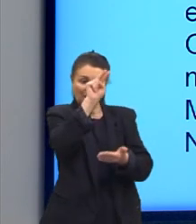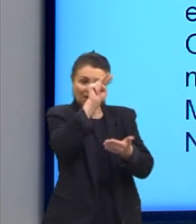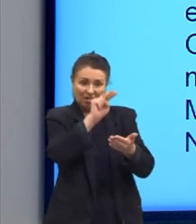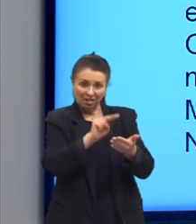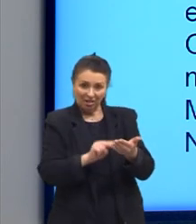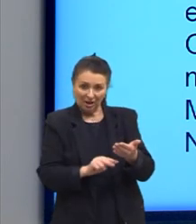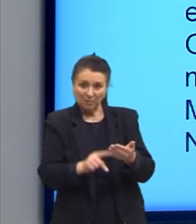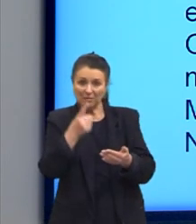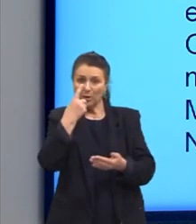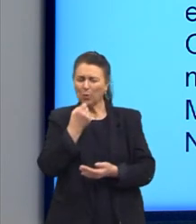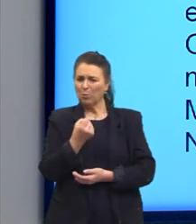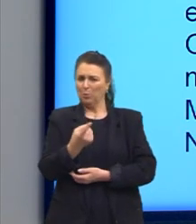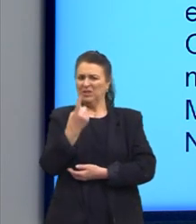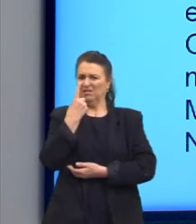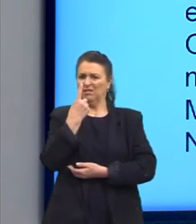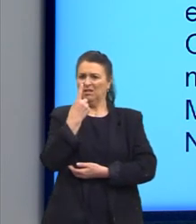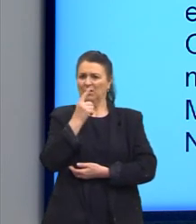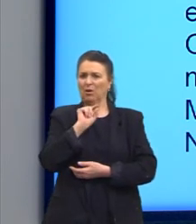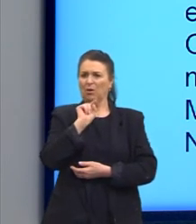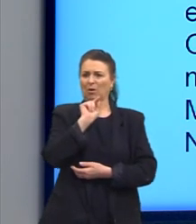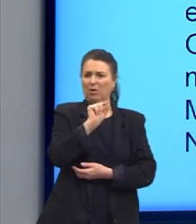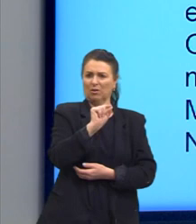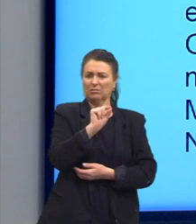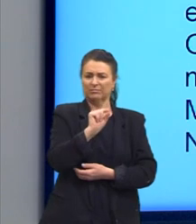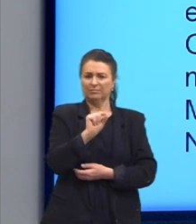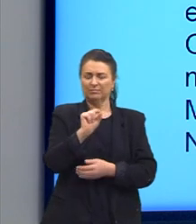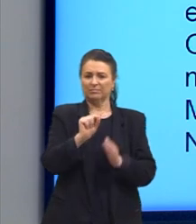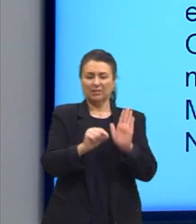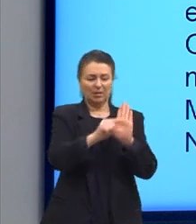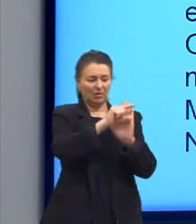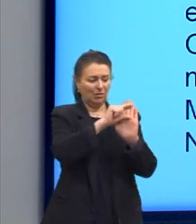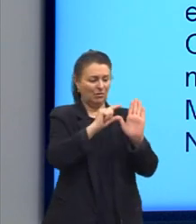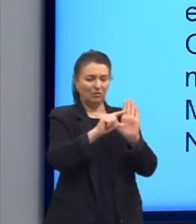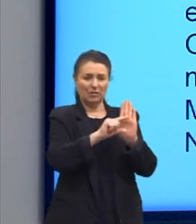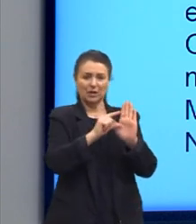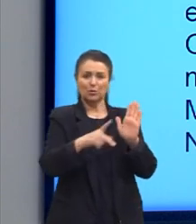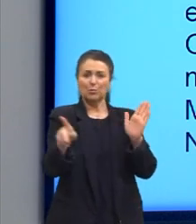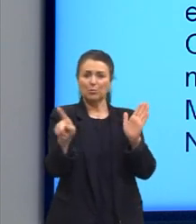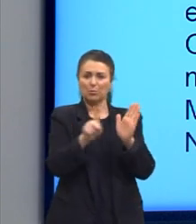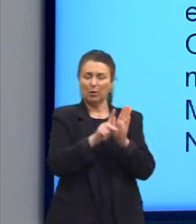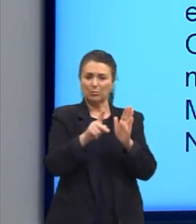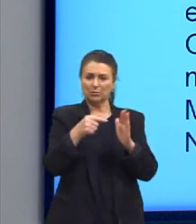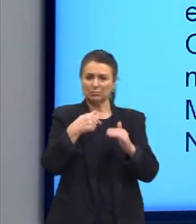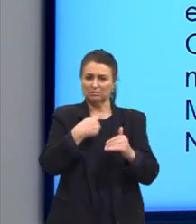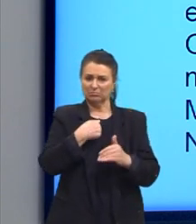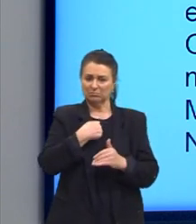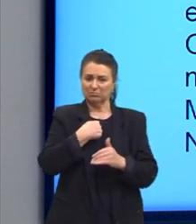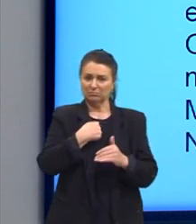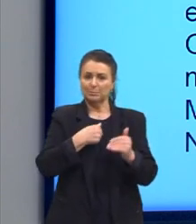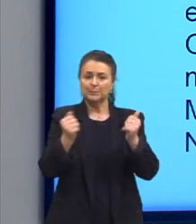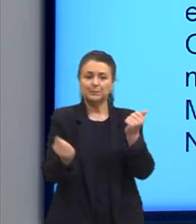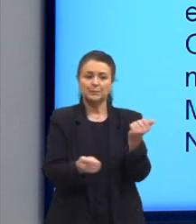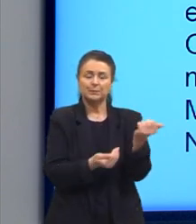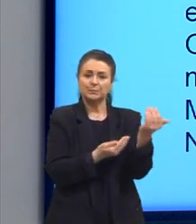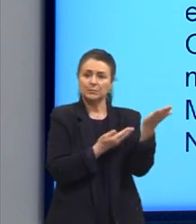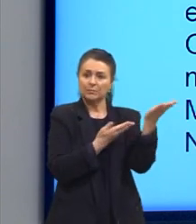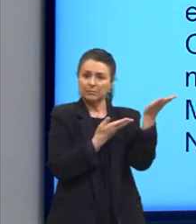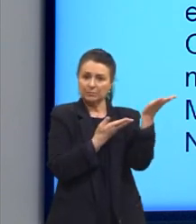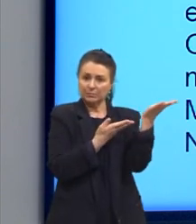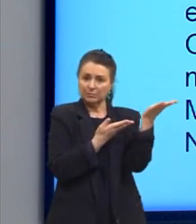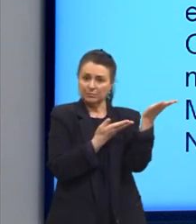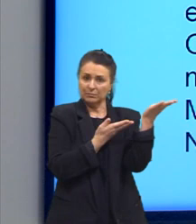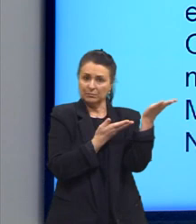no poema dele. Então, ele diz o seguinte, versos íntimos. Vês? Ninguém assistiu ao